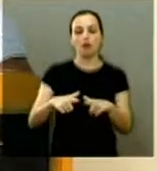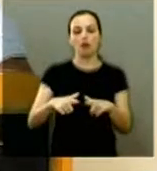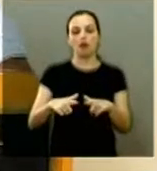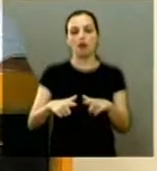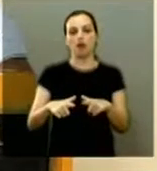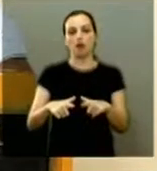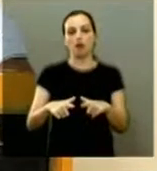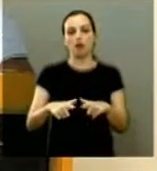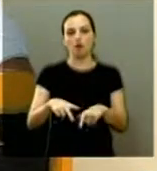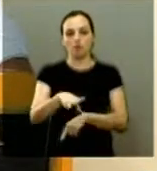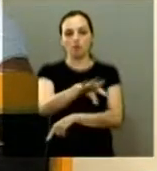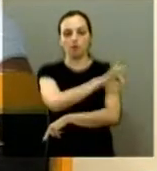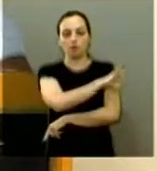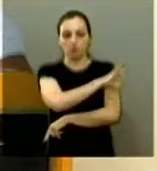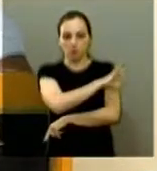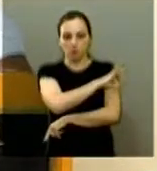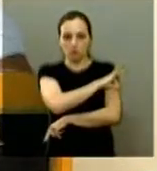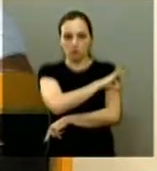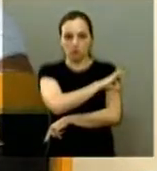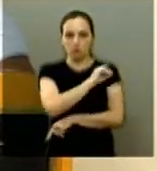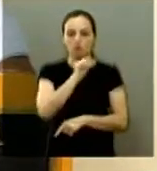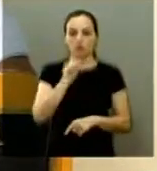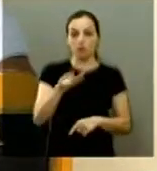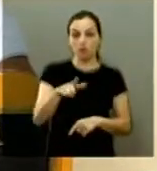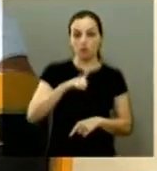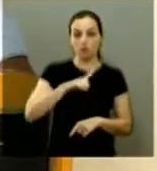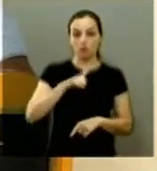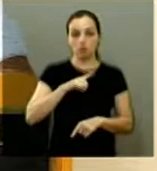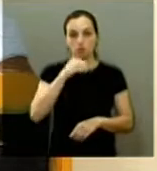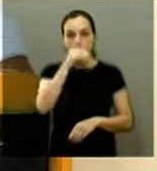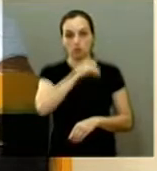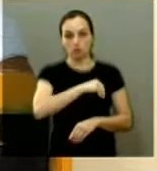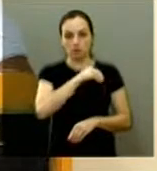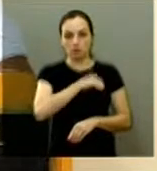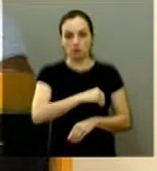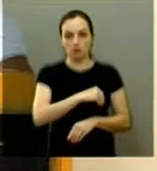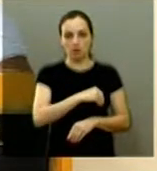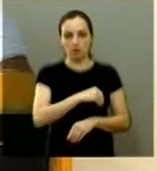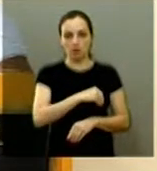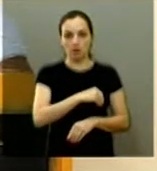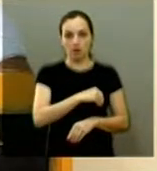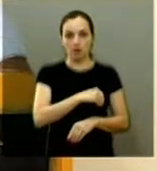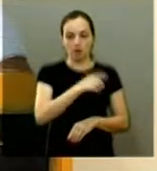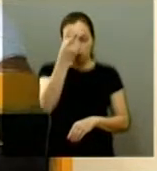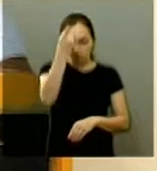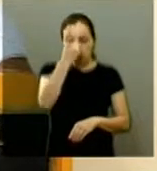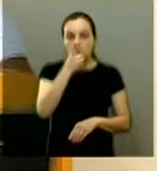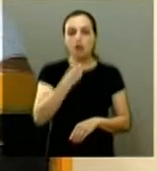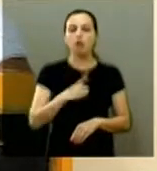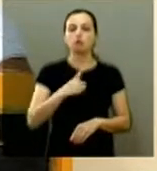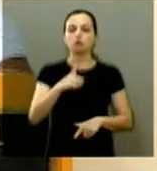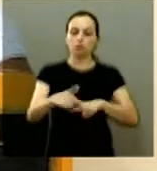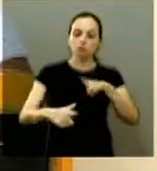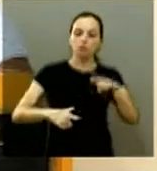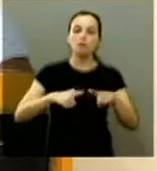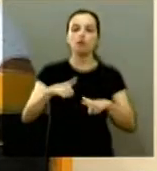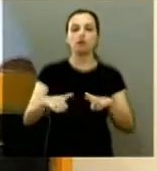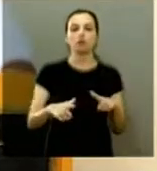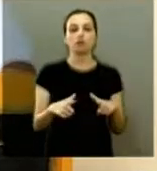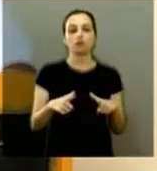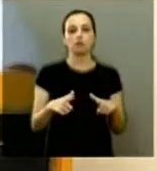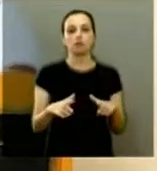e os terceirizados tinham um salário direito trabalhista é